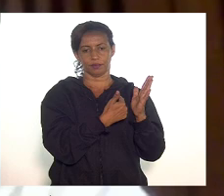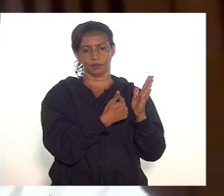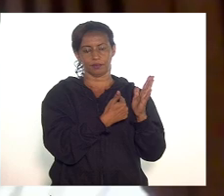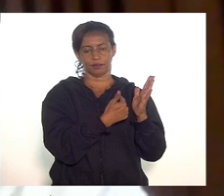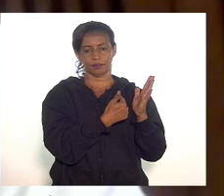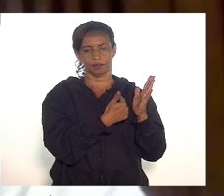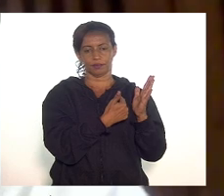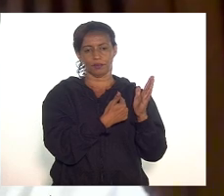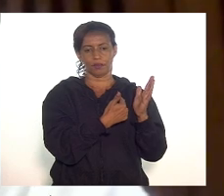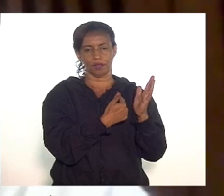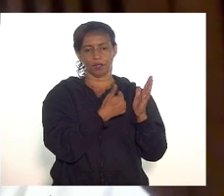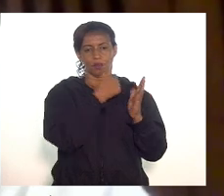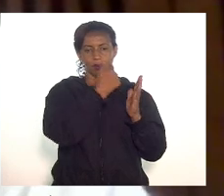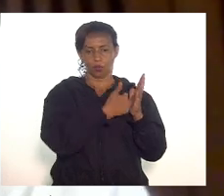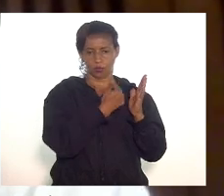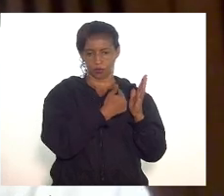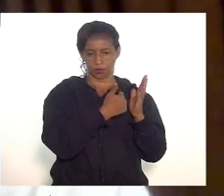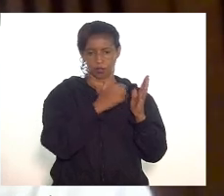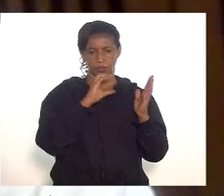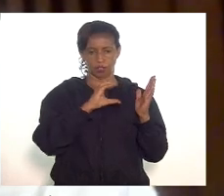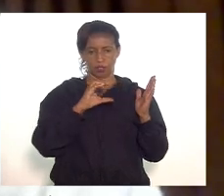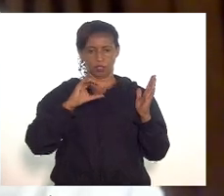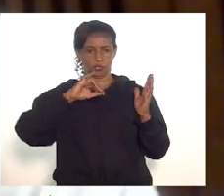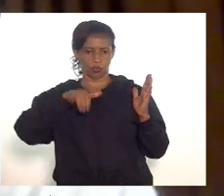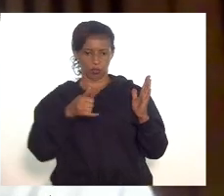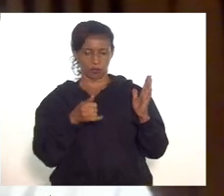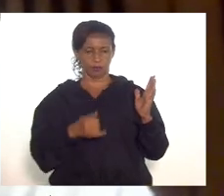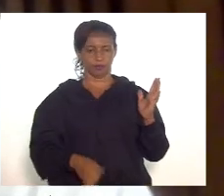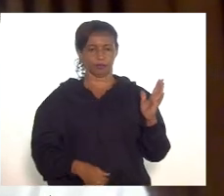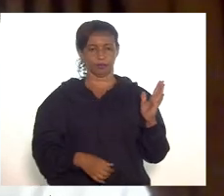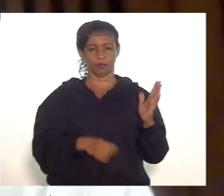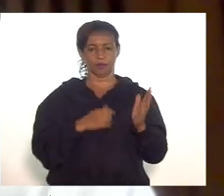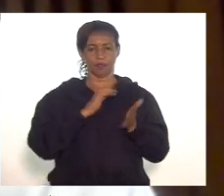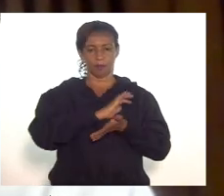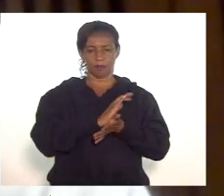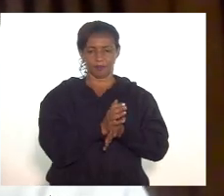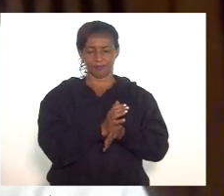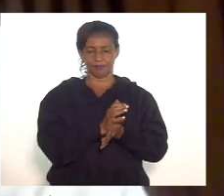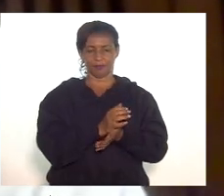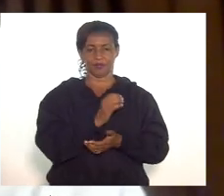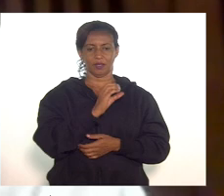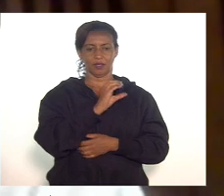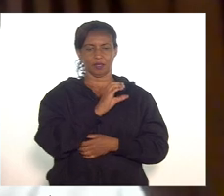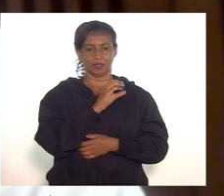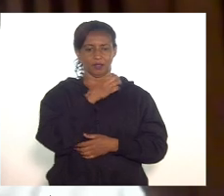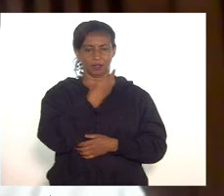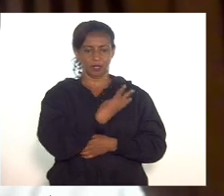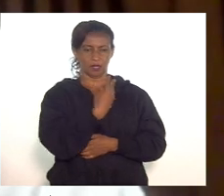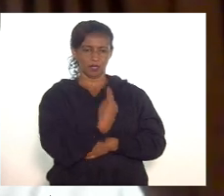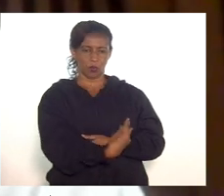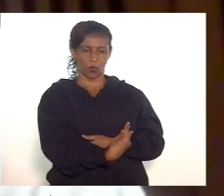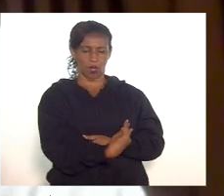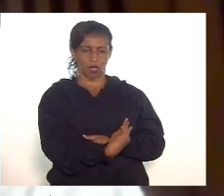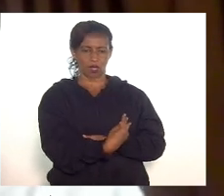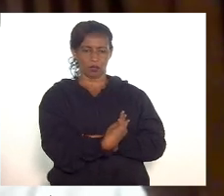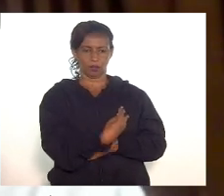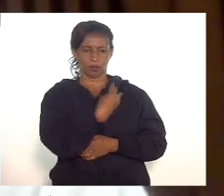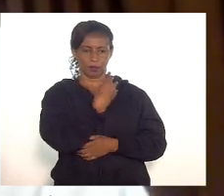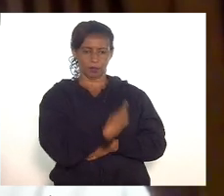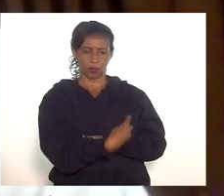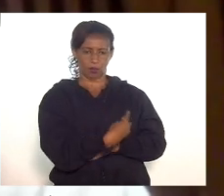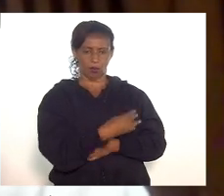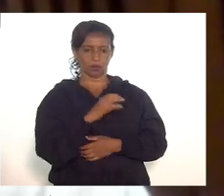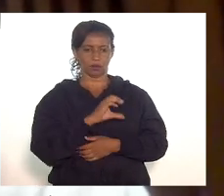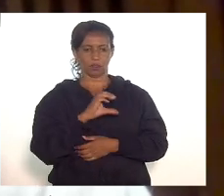por conta da emenda 2 da CCJ, pela prejudicabilidade das emendas 3 e 4 pela emenda 4